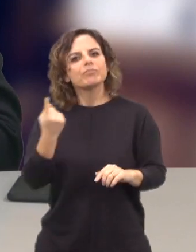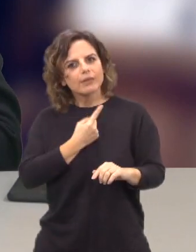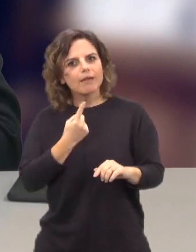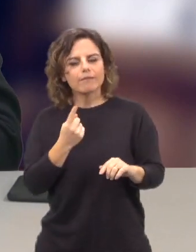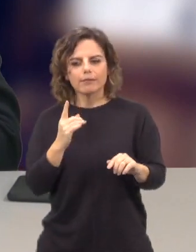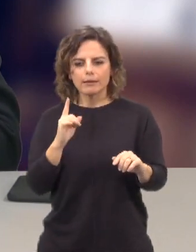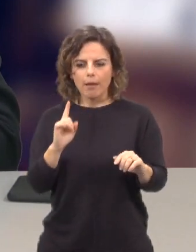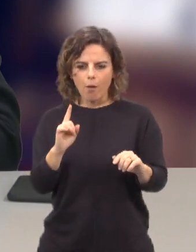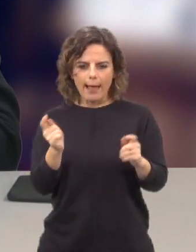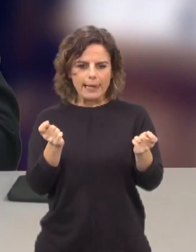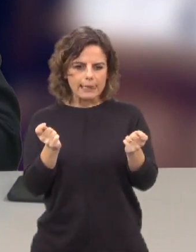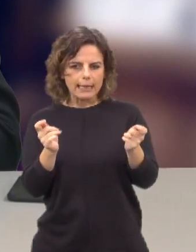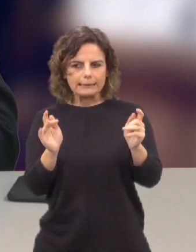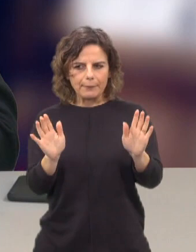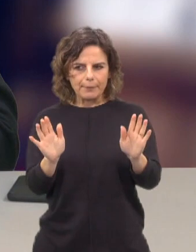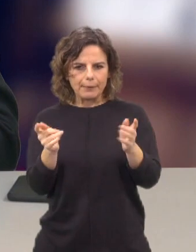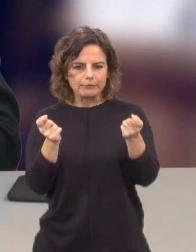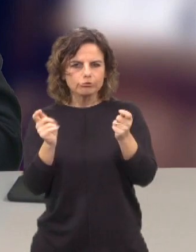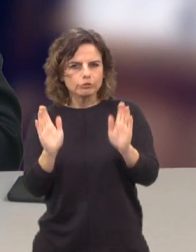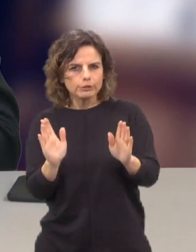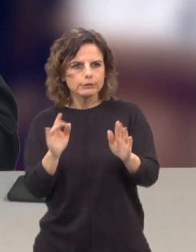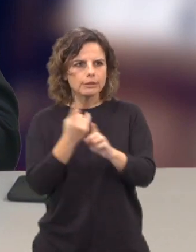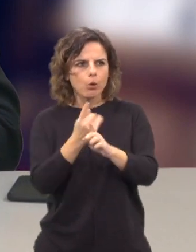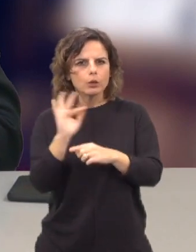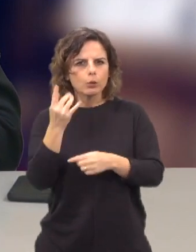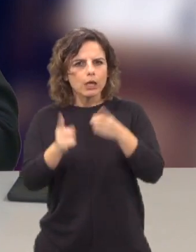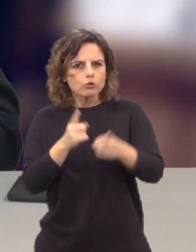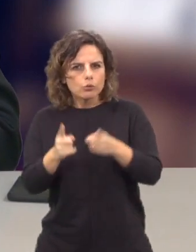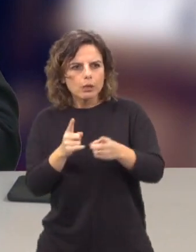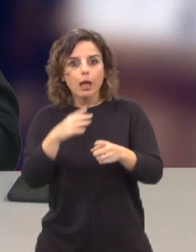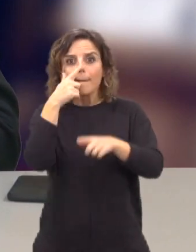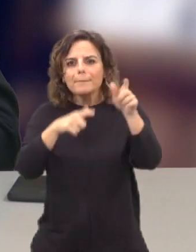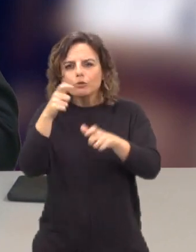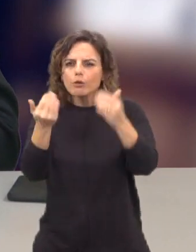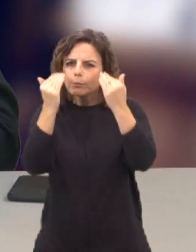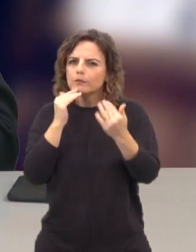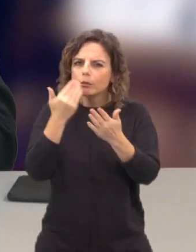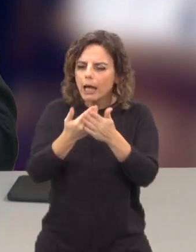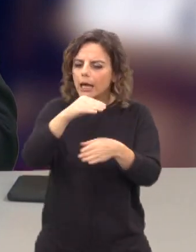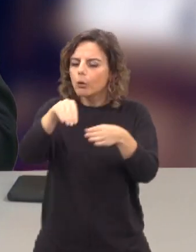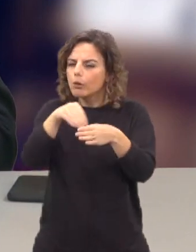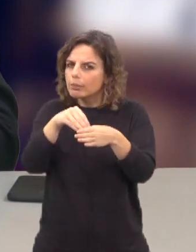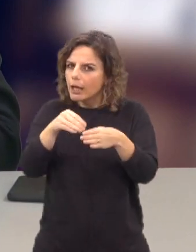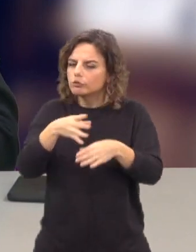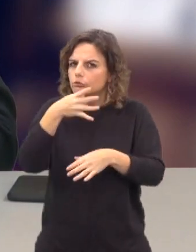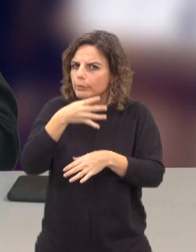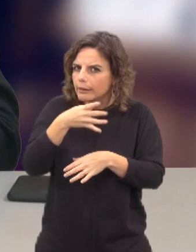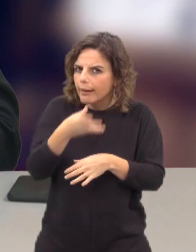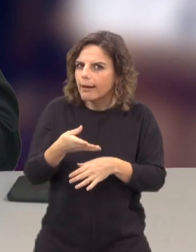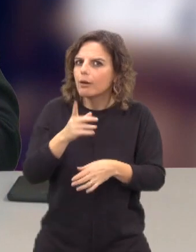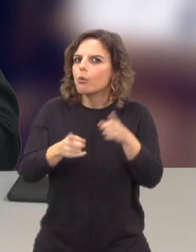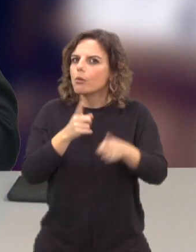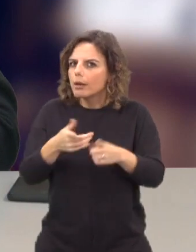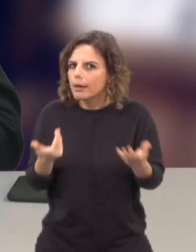Deve fazer mediação, deve perceber o que está a acontecer, dar contexto às pessoas, ter alguém que é capaz de ler